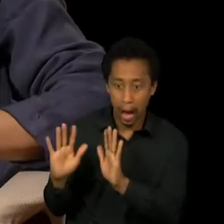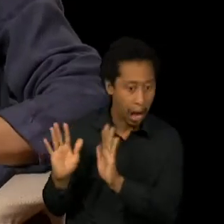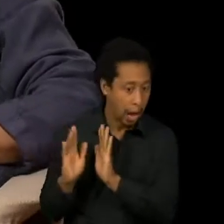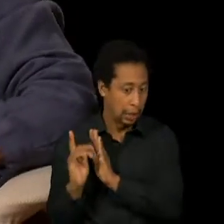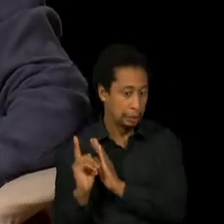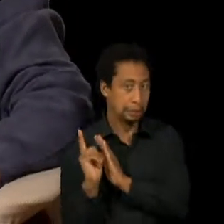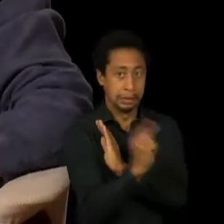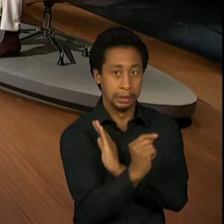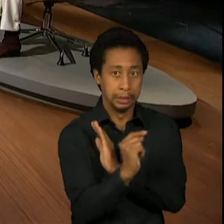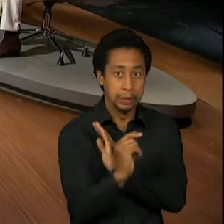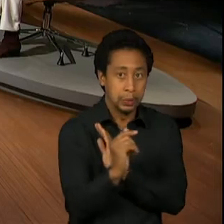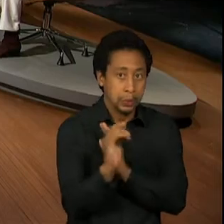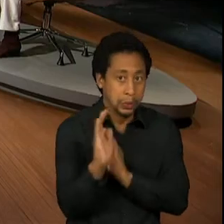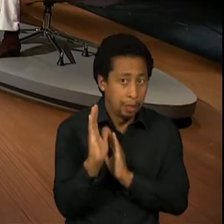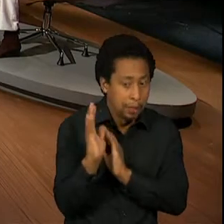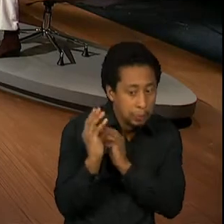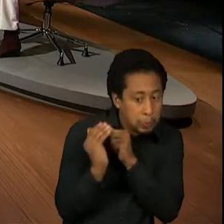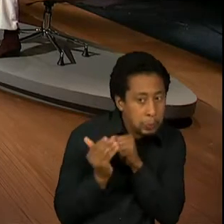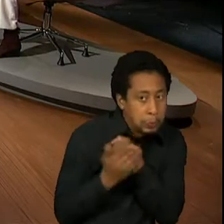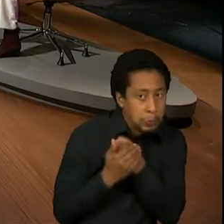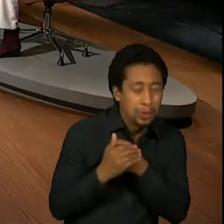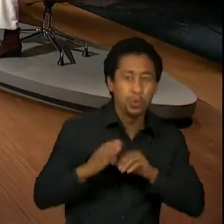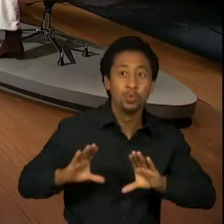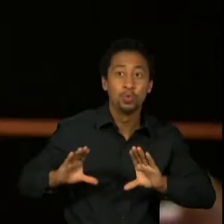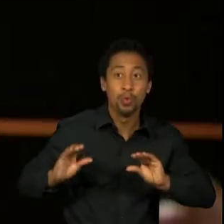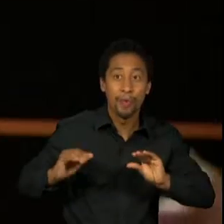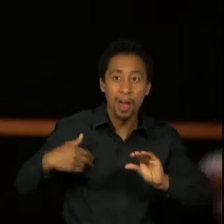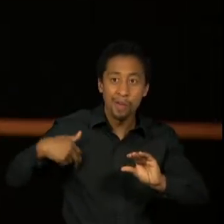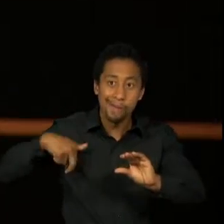sofá e saia rastejando, como fiz algumas vezes.